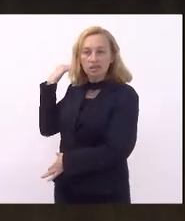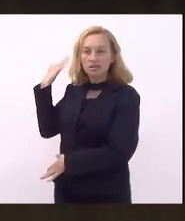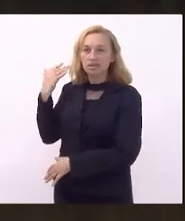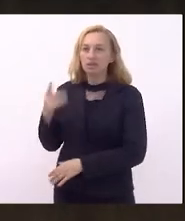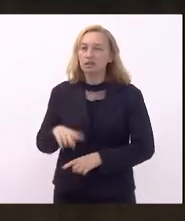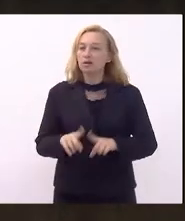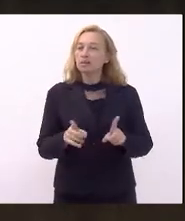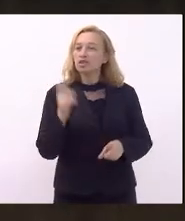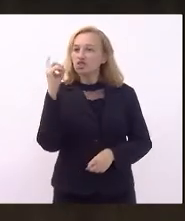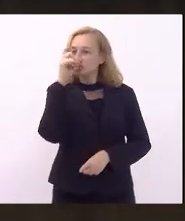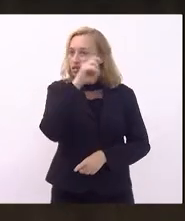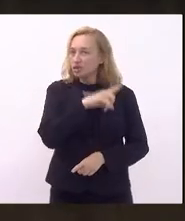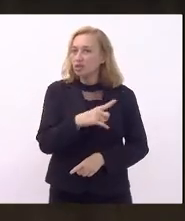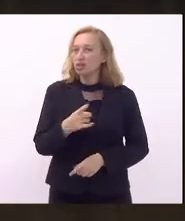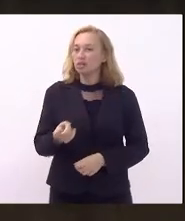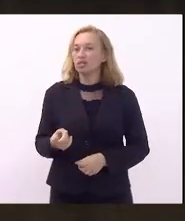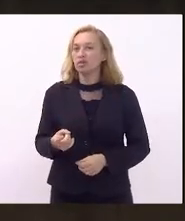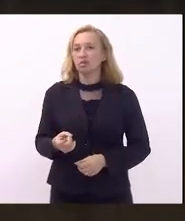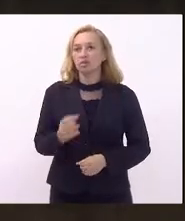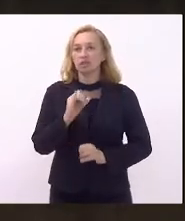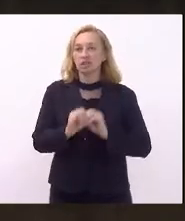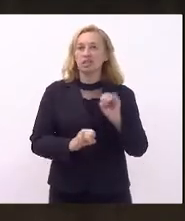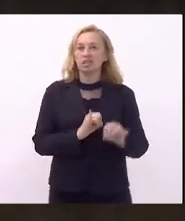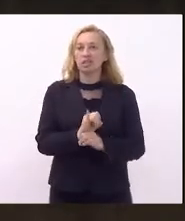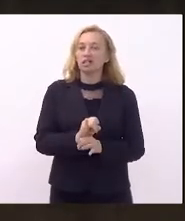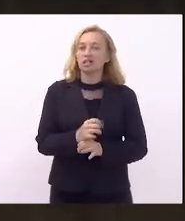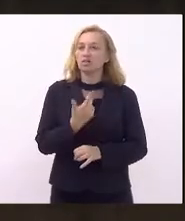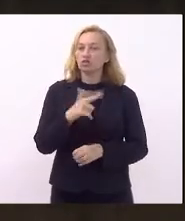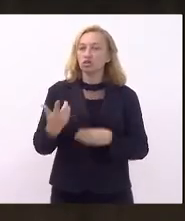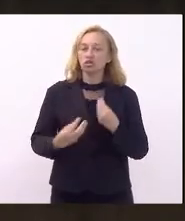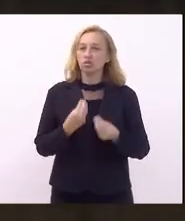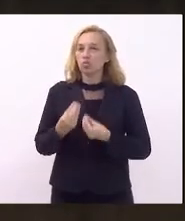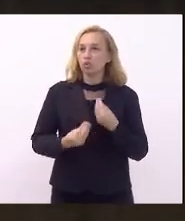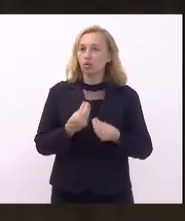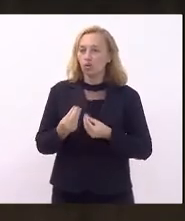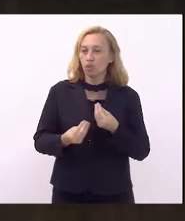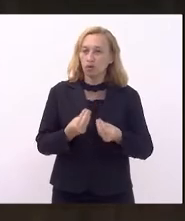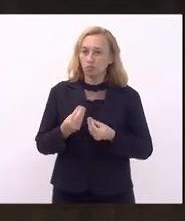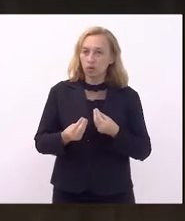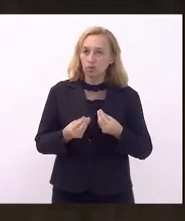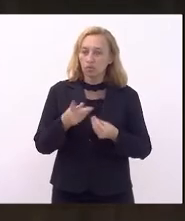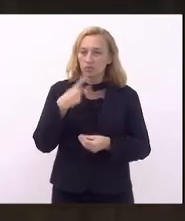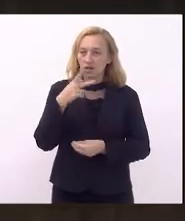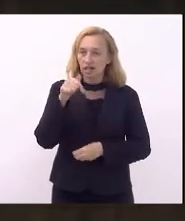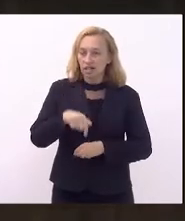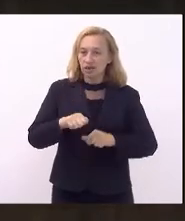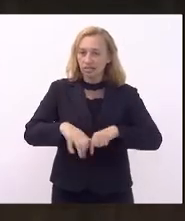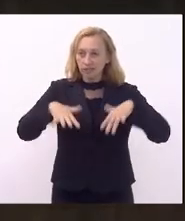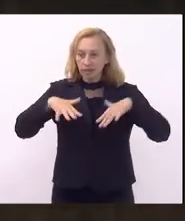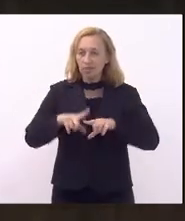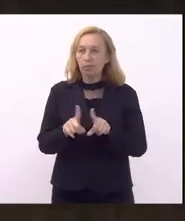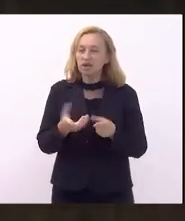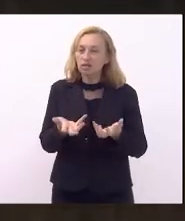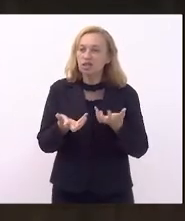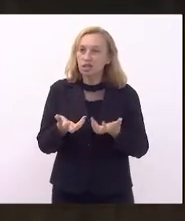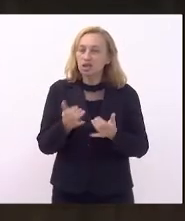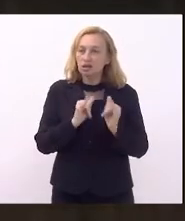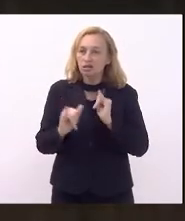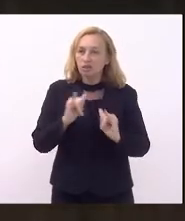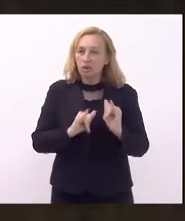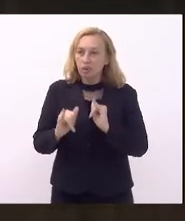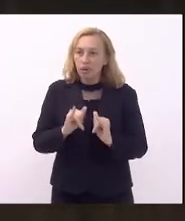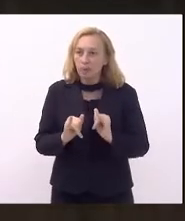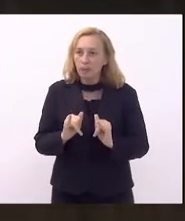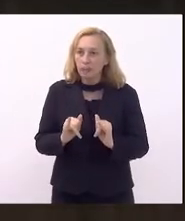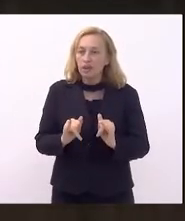mas com dificuldade de redes, não tive condições de ser ouvida aqui no plenário, mas queria dar um informe